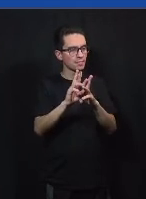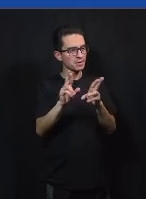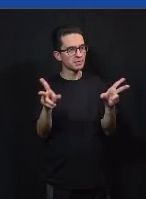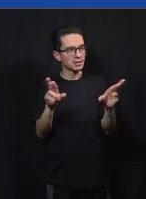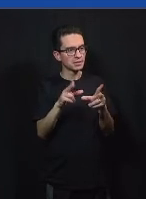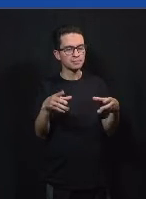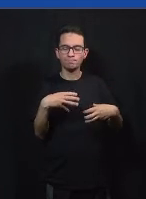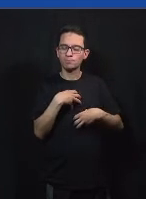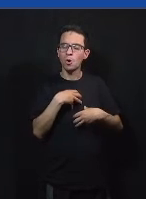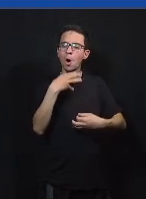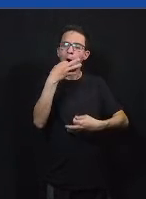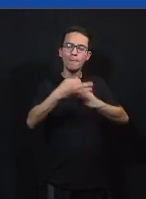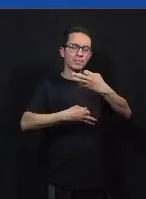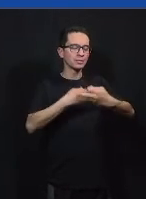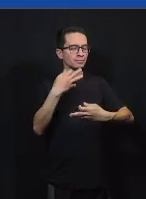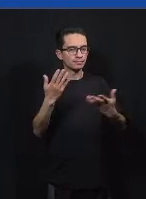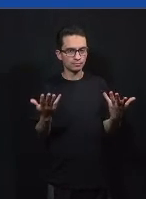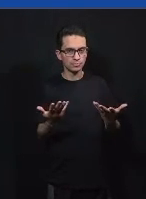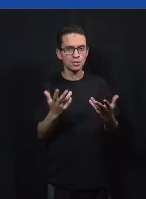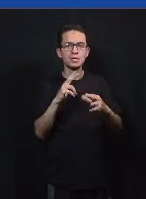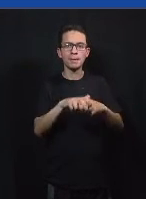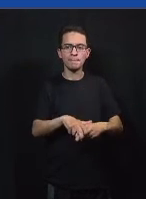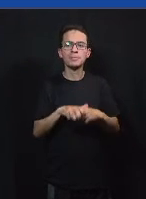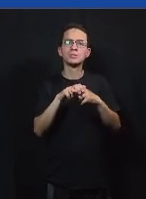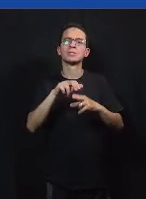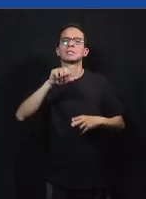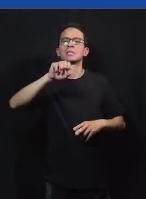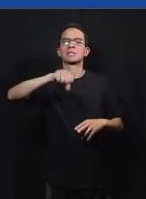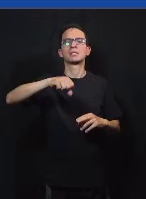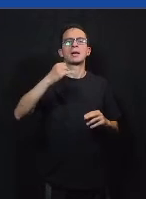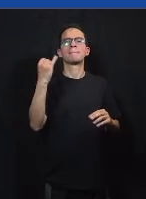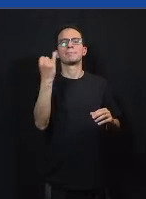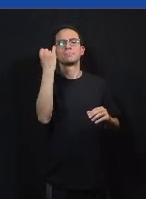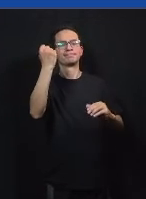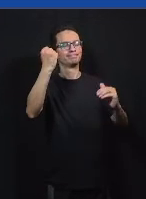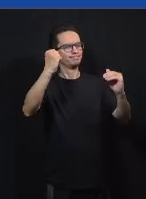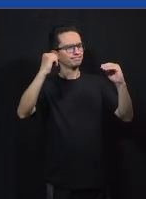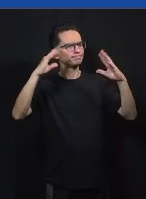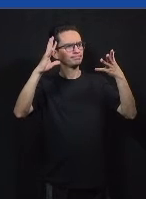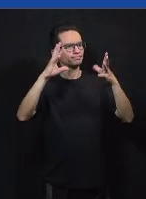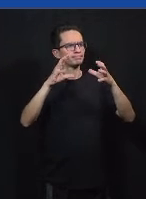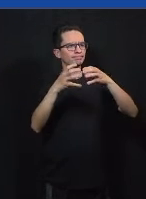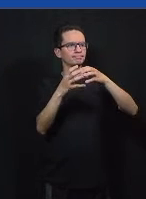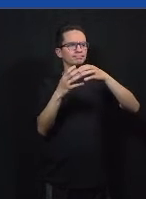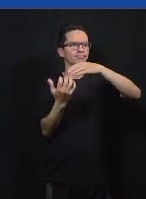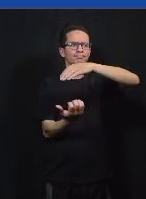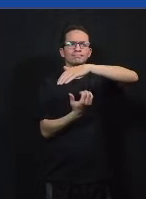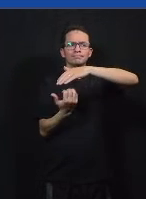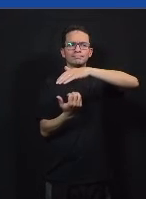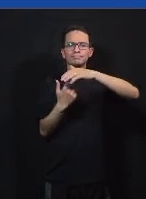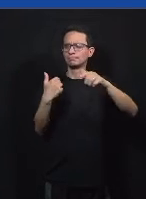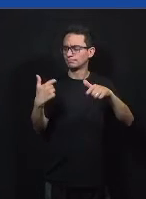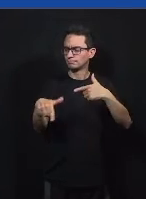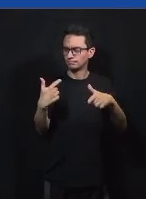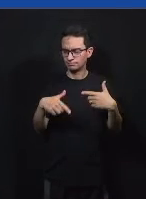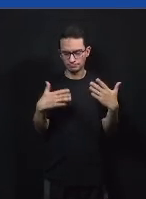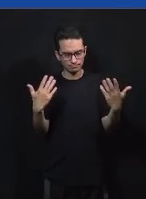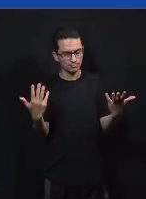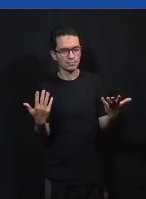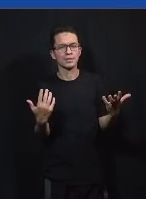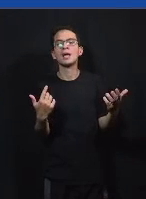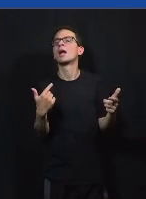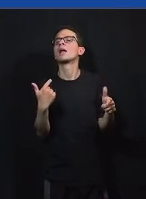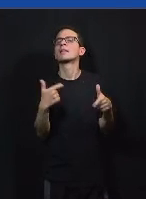e é por isso que é tão importante quando a gente fortalece organizações que trabalham a educação